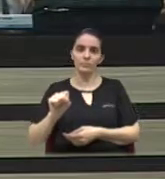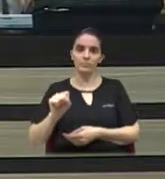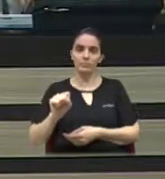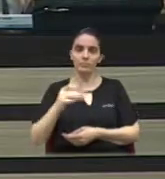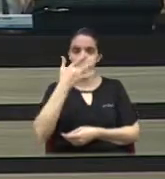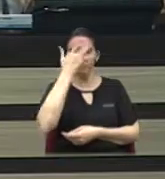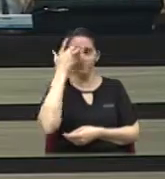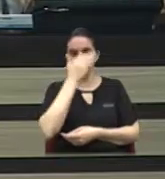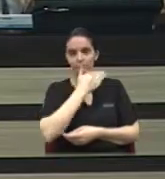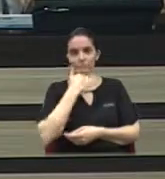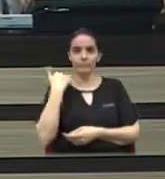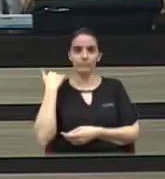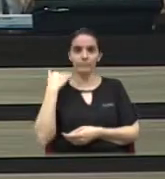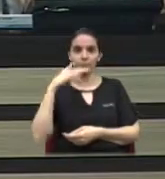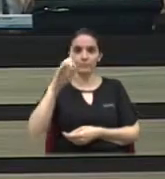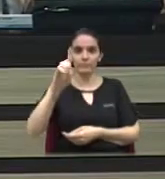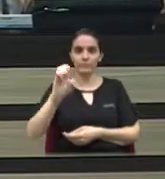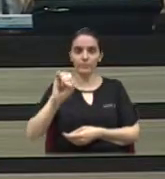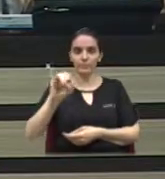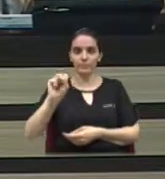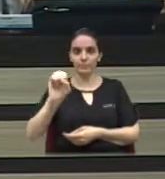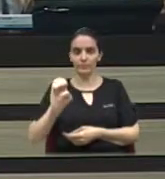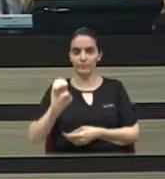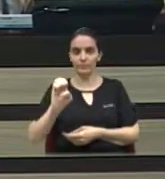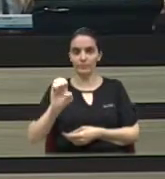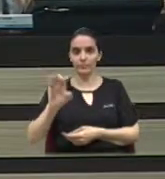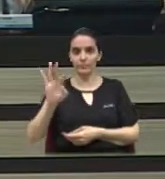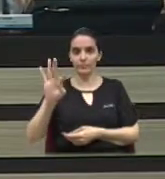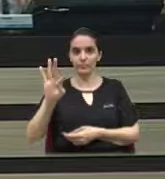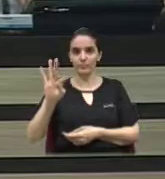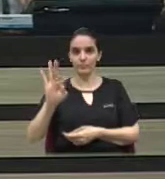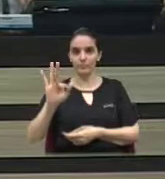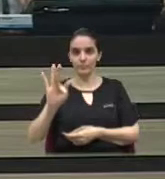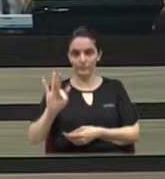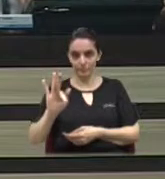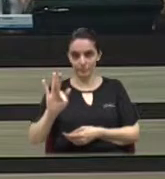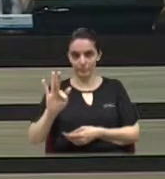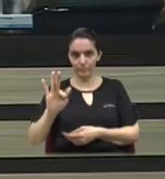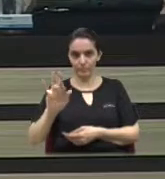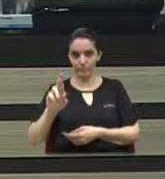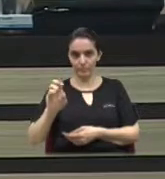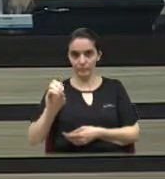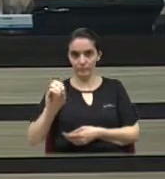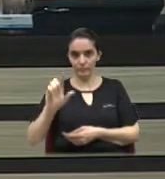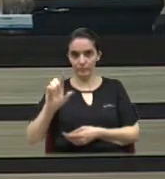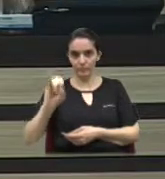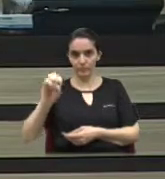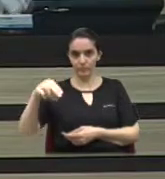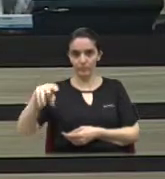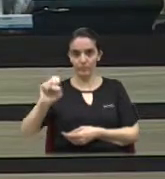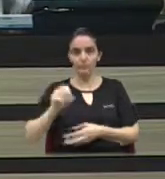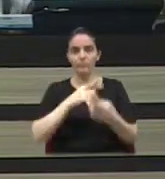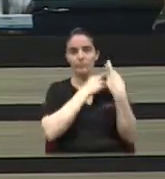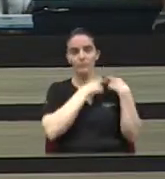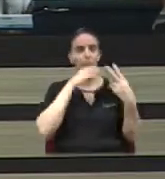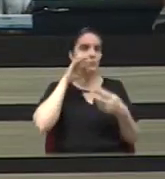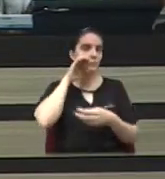falecimento de Deise Georgina Froline. Vereadora Constância Félix.